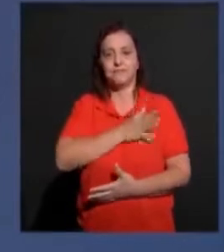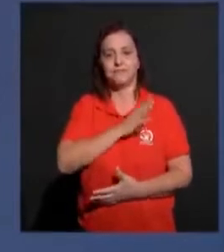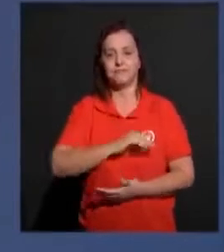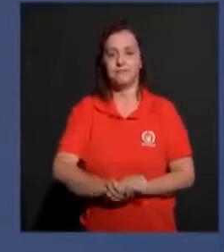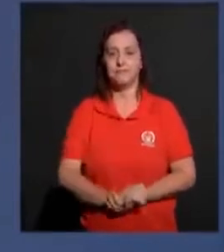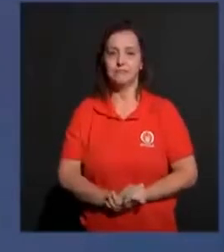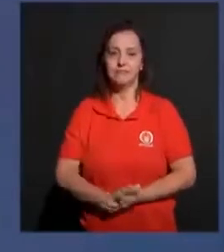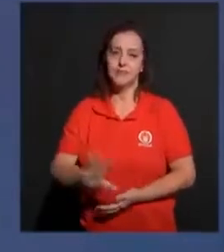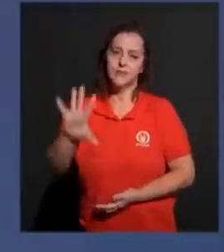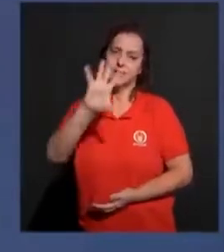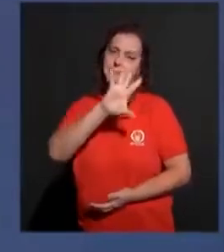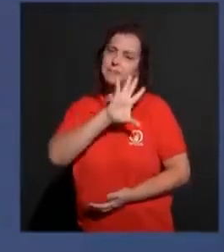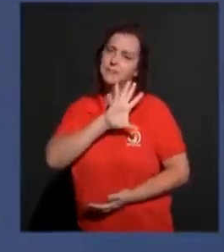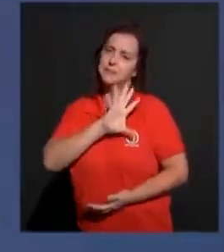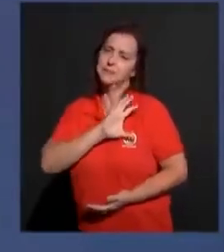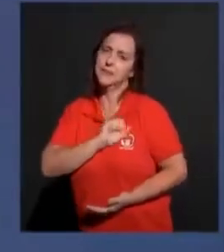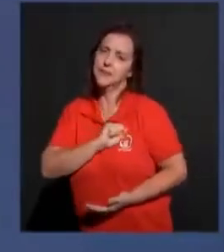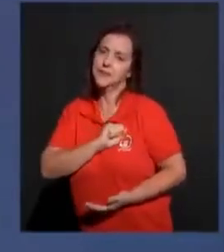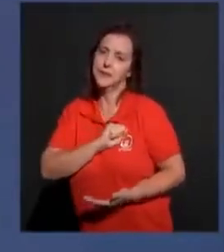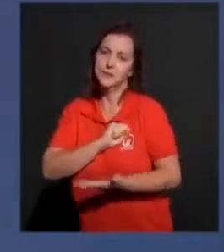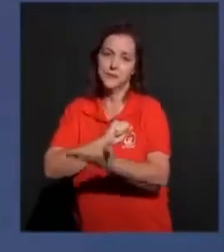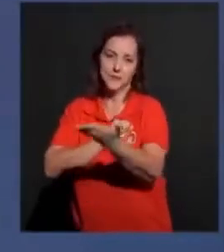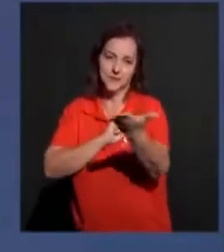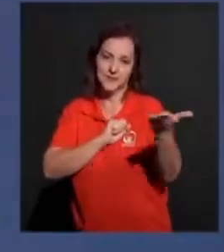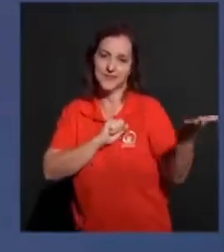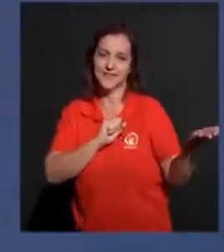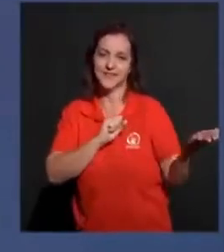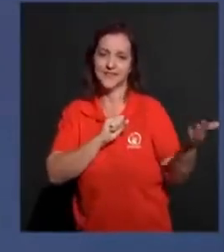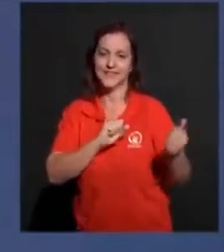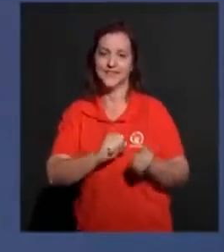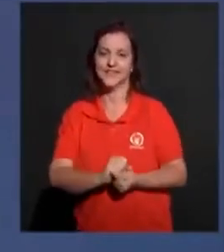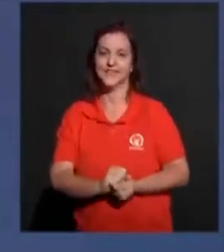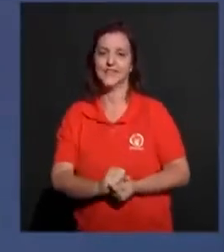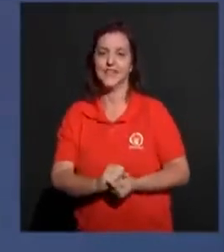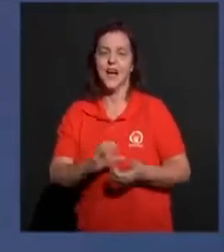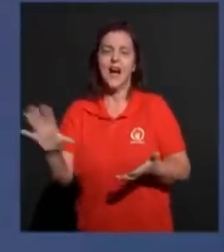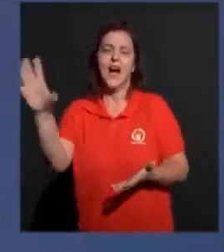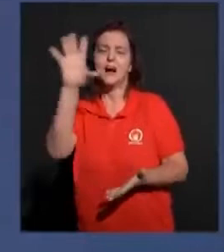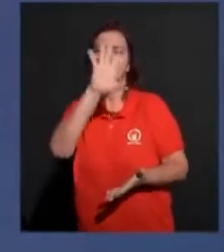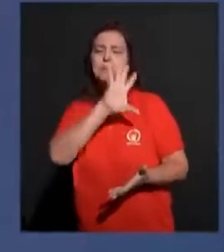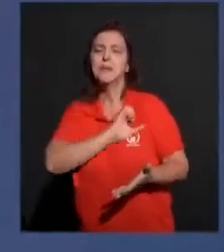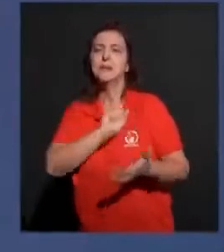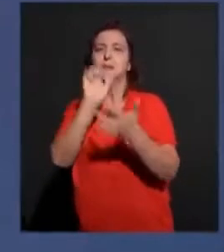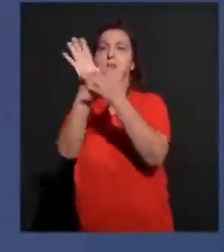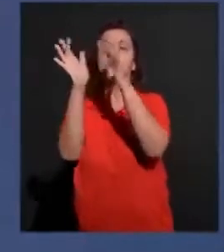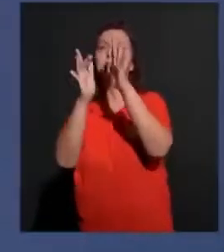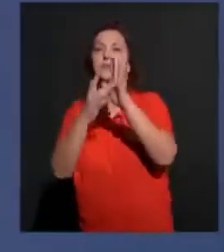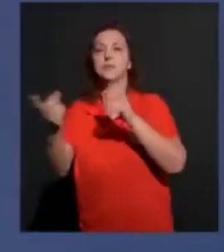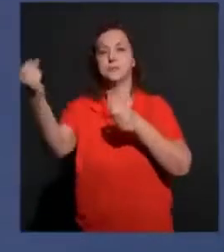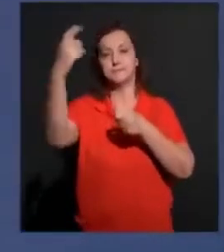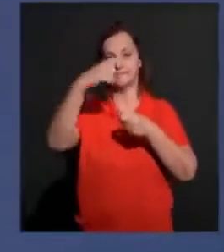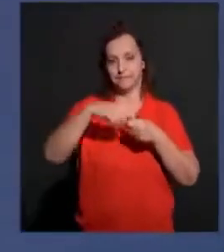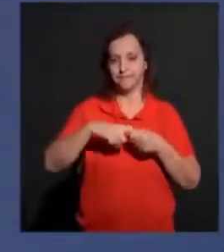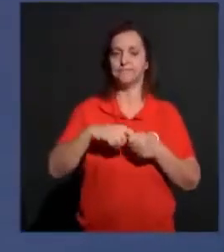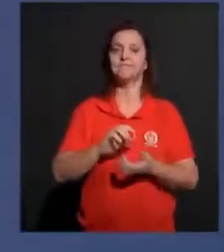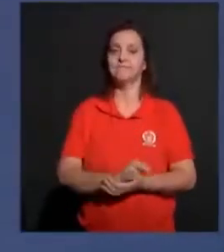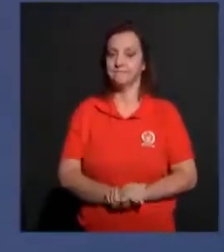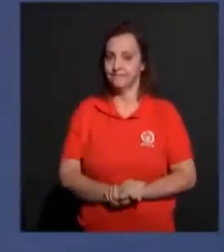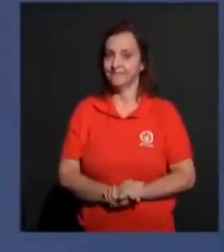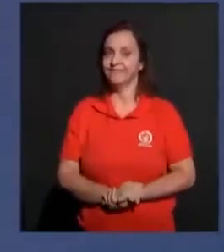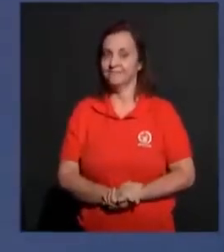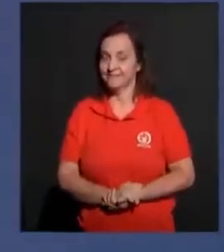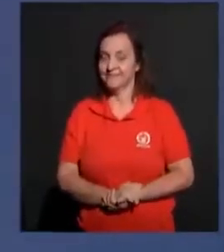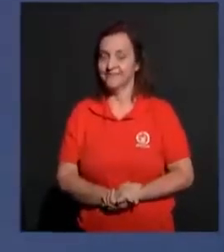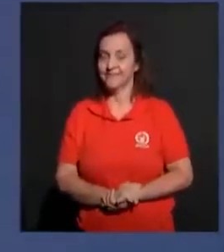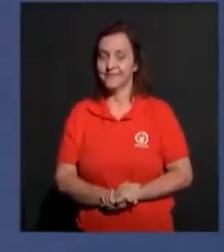Amamos a sua vinda. Você vai ouvir muito essa frase nesses dias. Amamos a sua vinda. Mas se nós